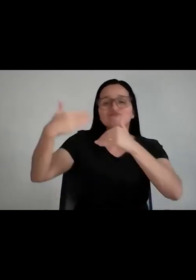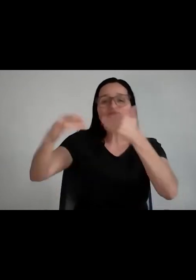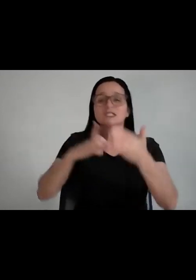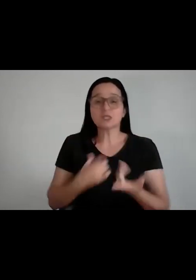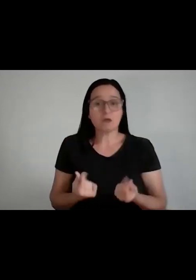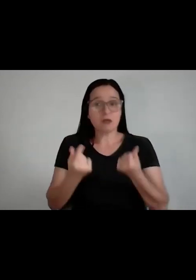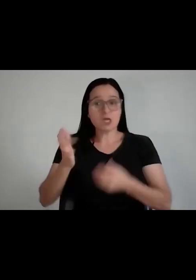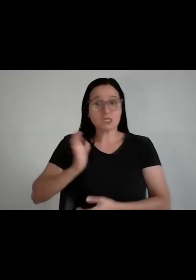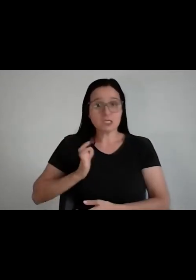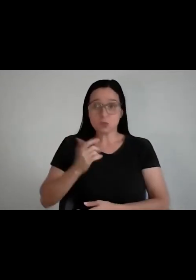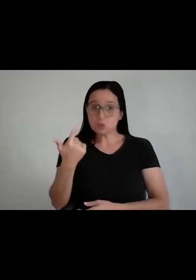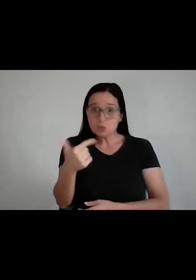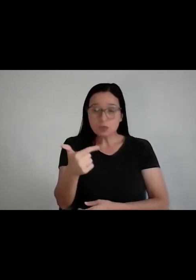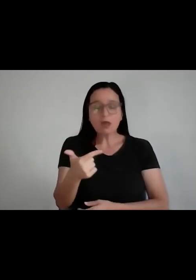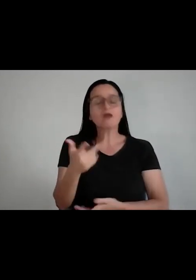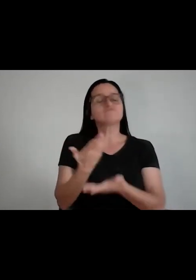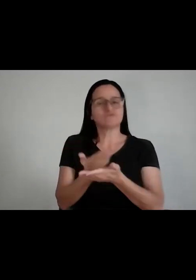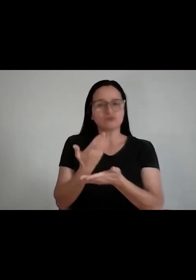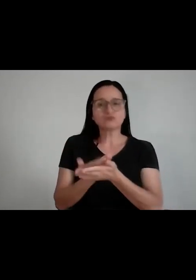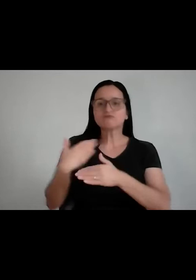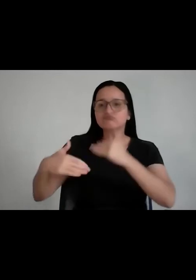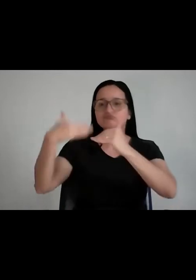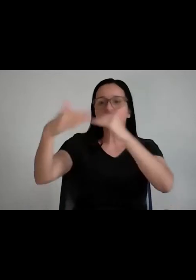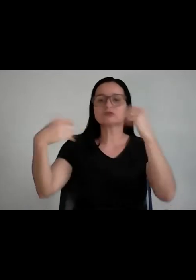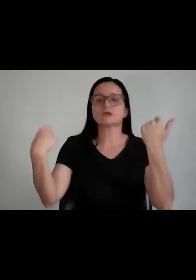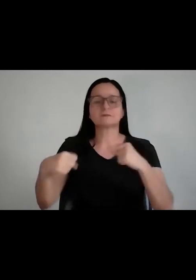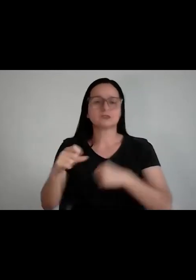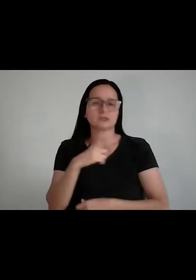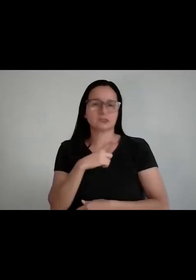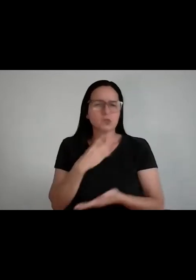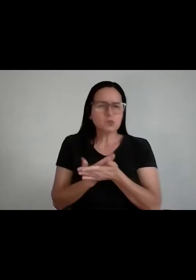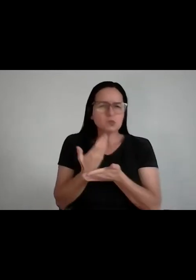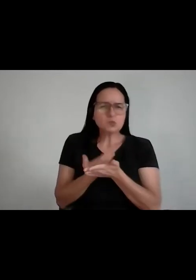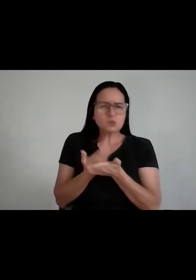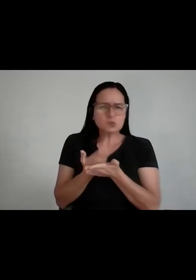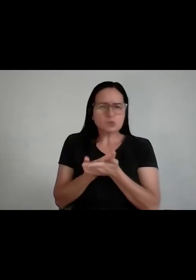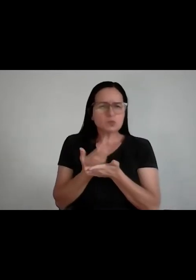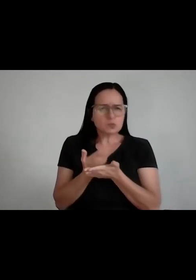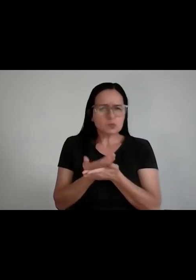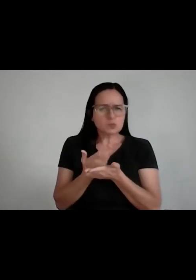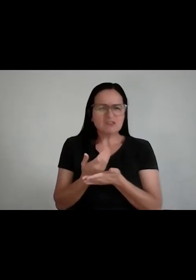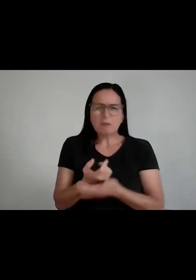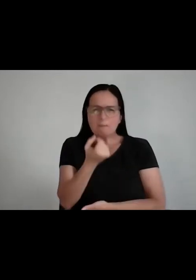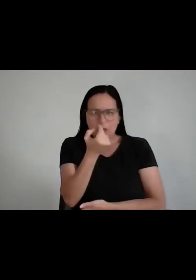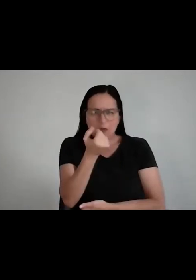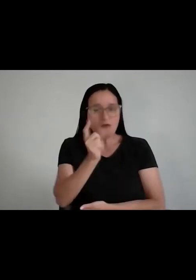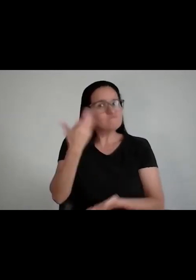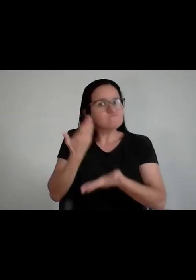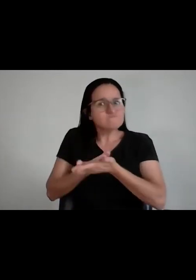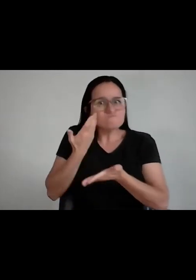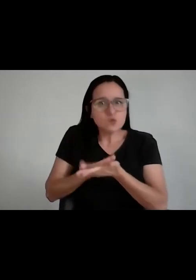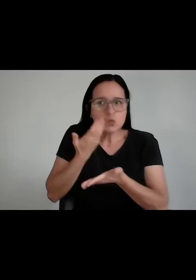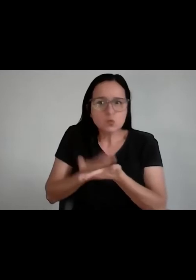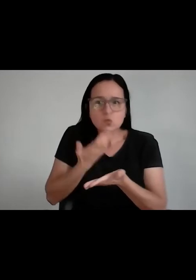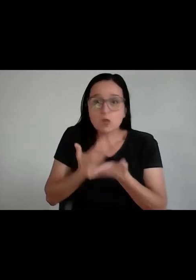saída. Estudar muito. Então, a gente consensuou que estudar muito... Mas não é estudar, não. É estudar muito. É estudar para cacete.